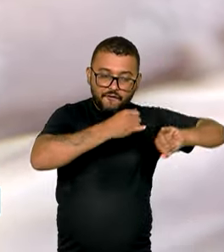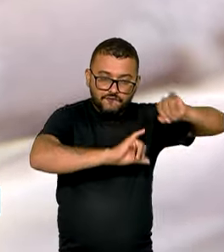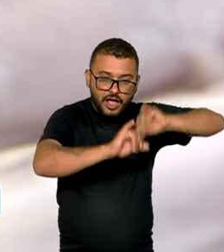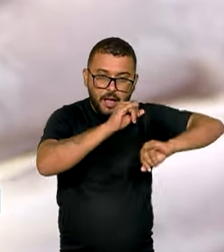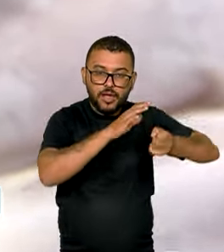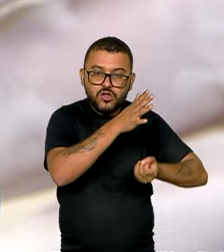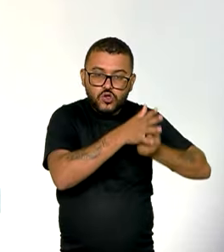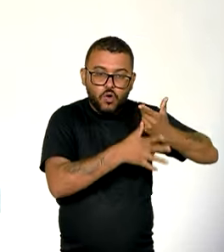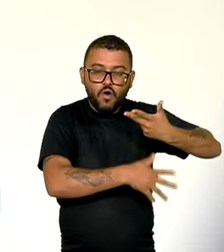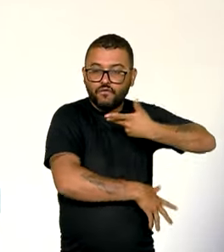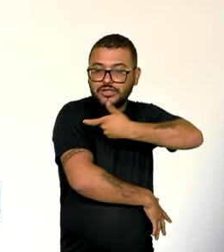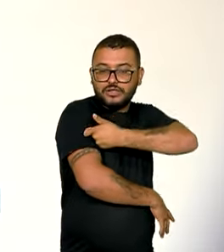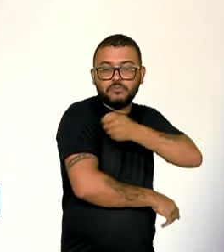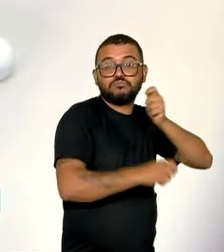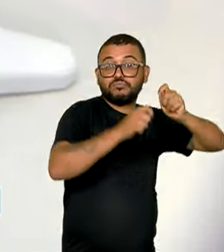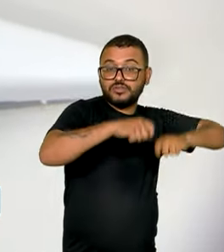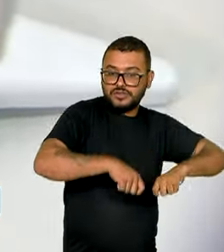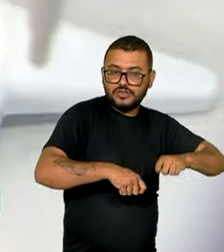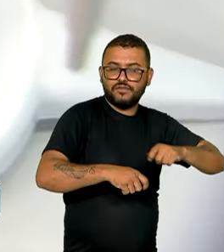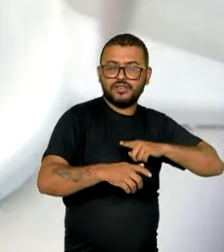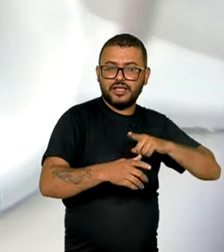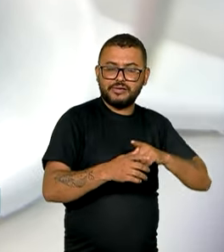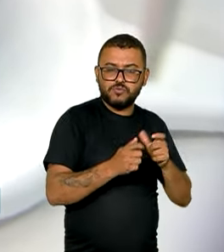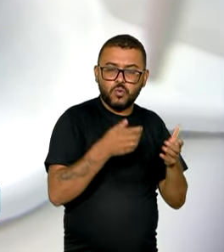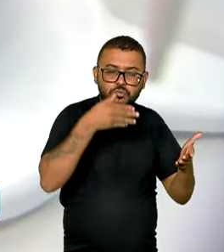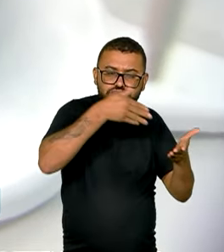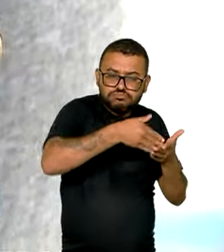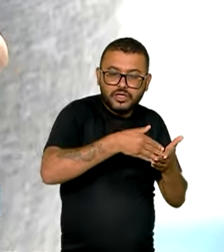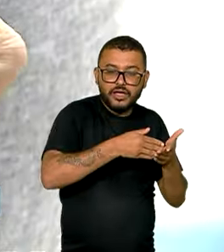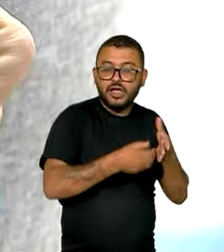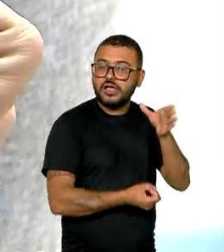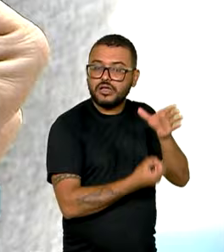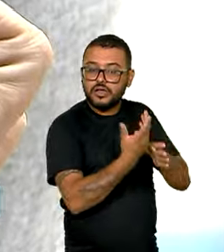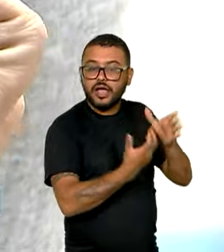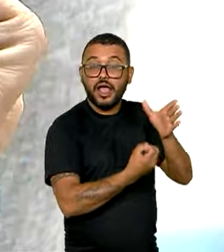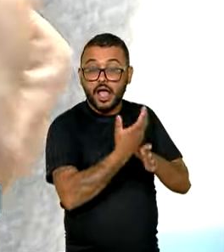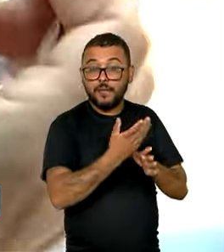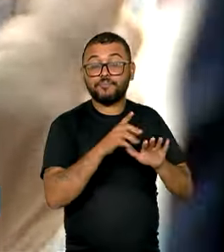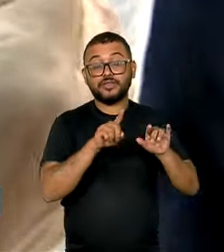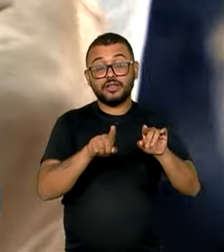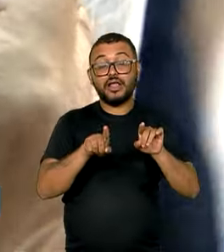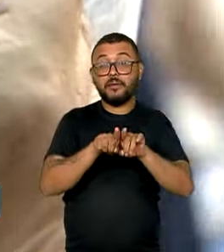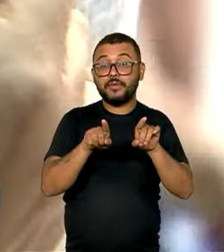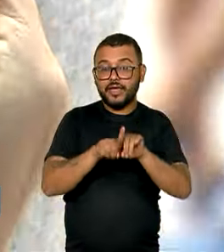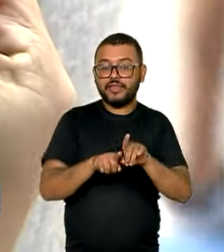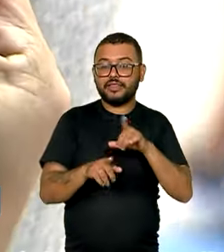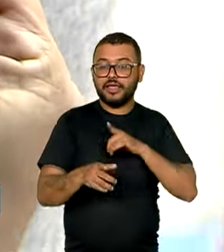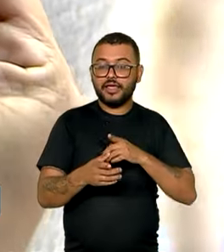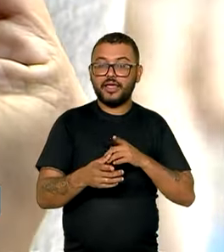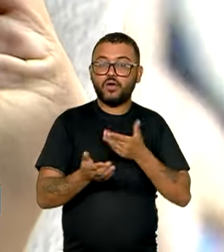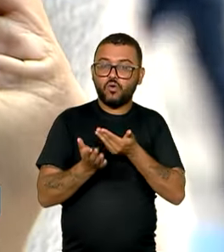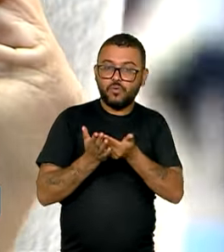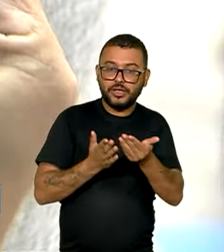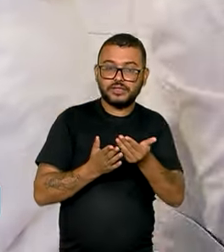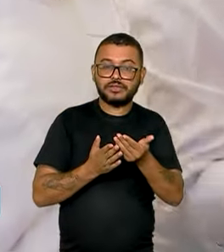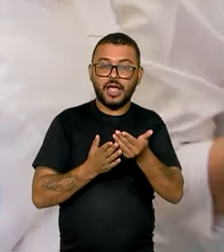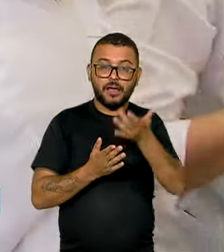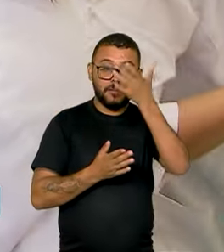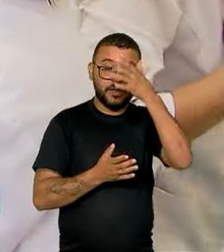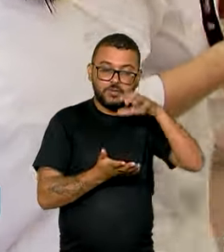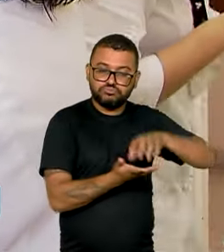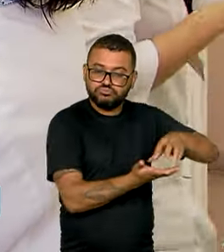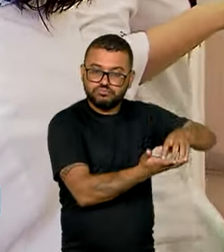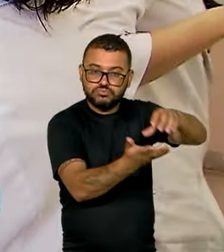fabrica a vacina tem capacidade limitada de produção. Por isso, a aplicação será feita em público e